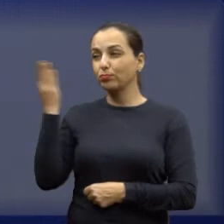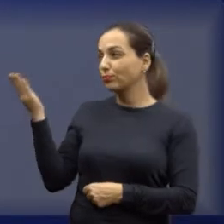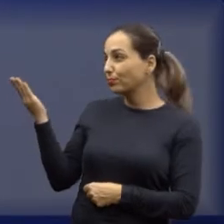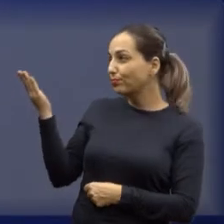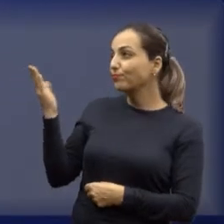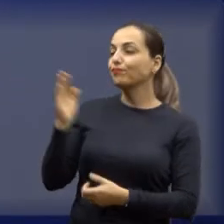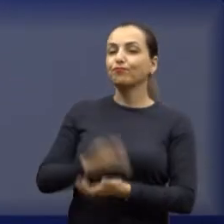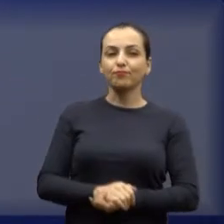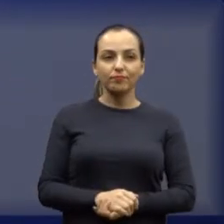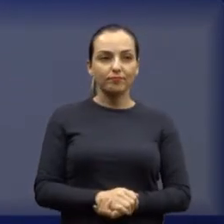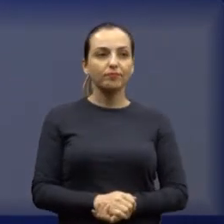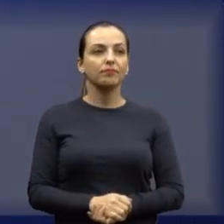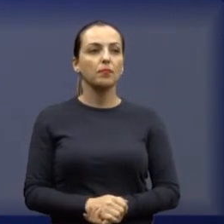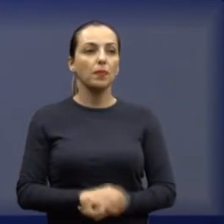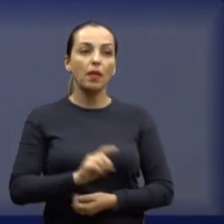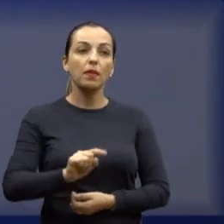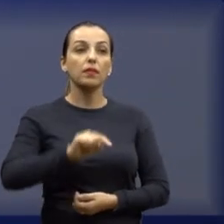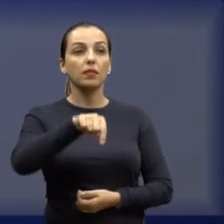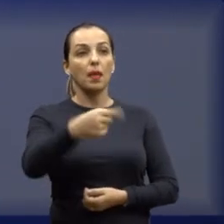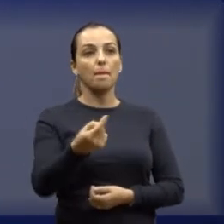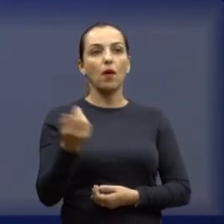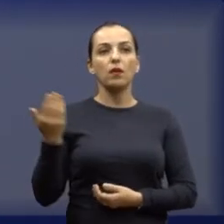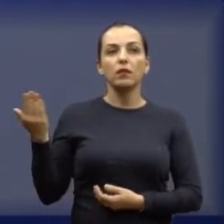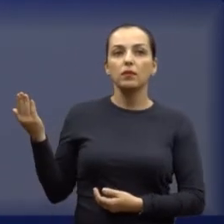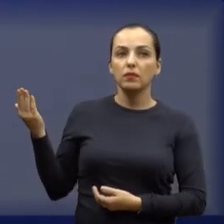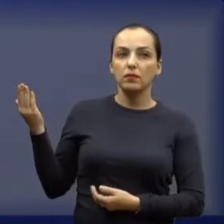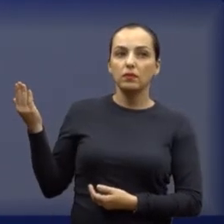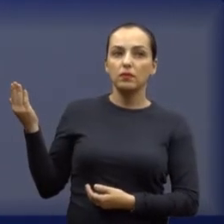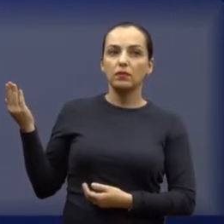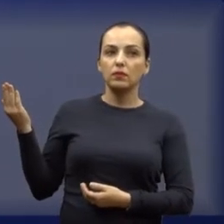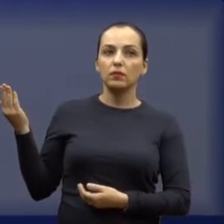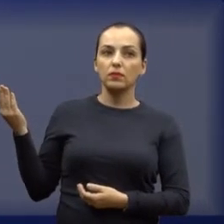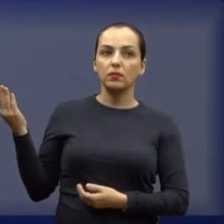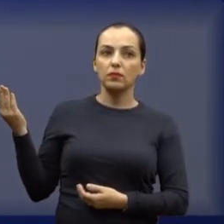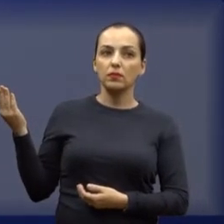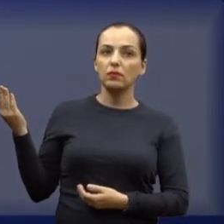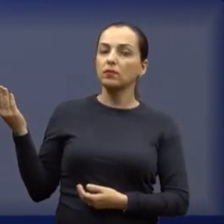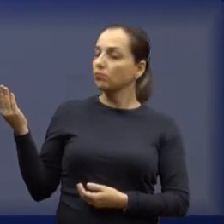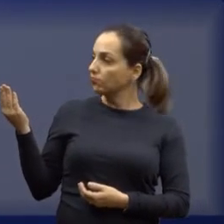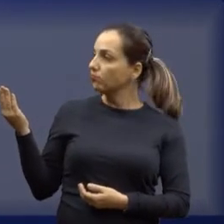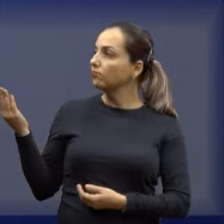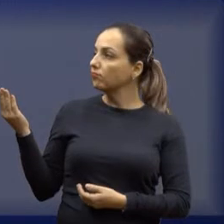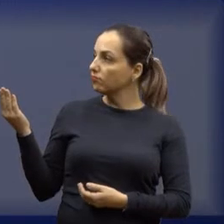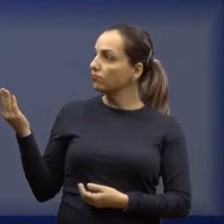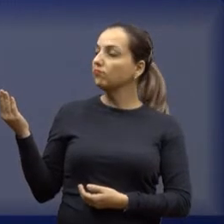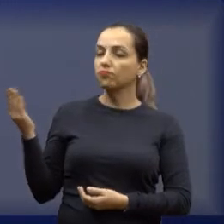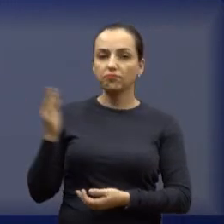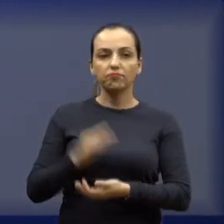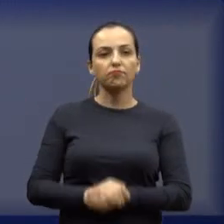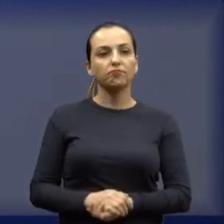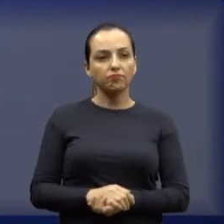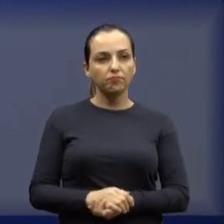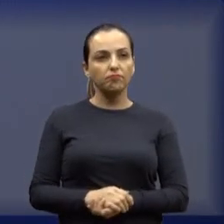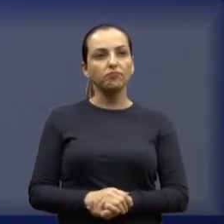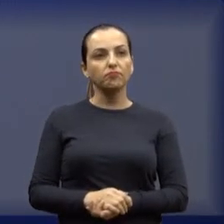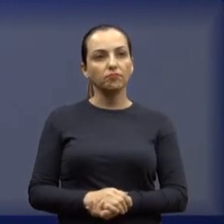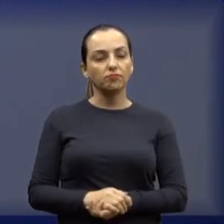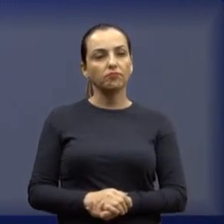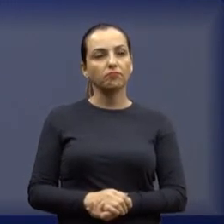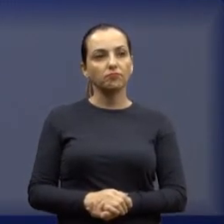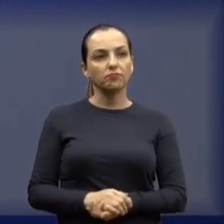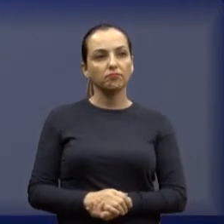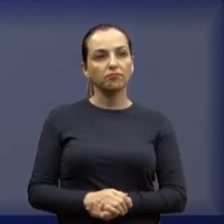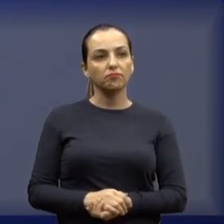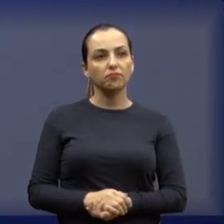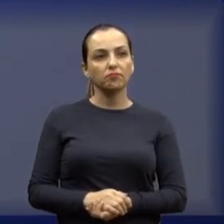então, pode passar, Mari. Depois, então, vem, mais uma vez, o Pastor Raimundo, no final de 2016. Menção honrosa para a